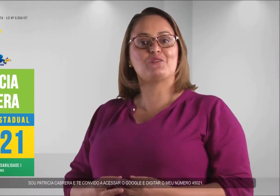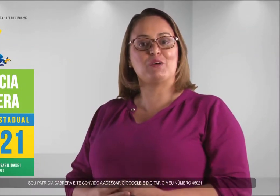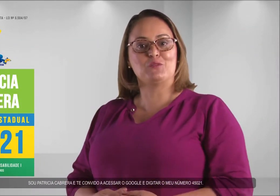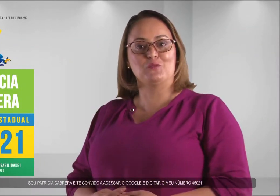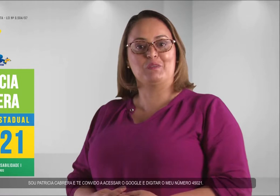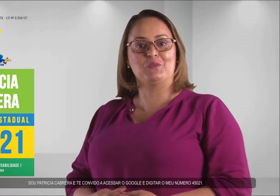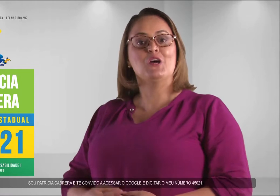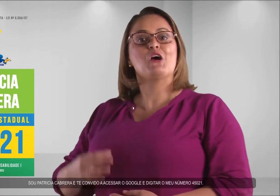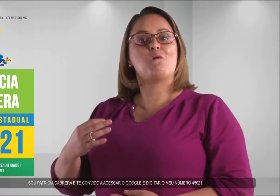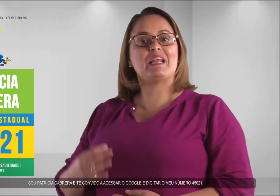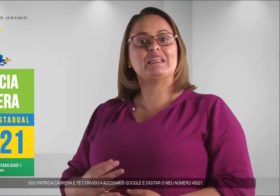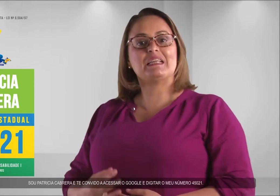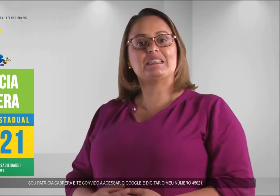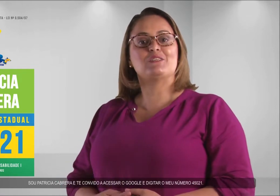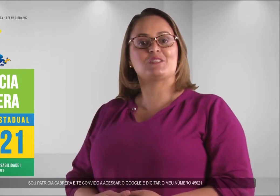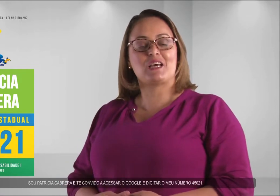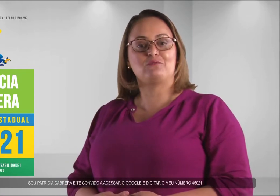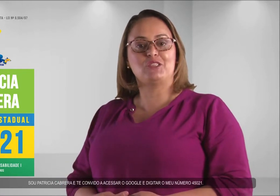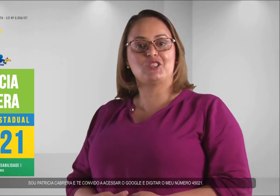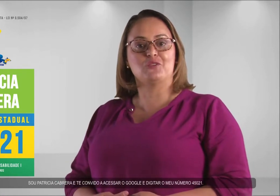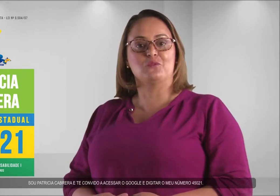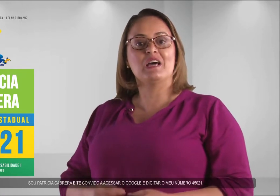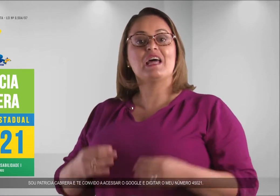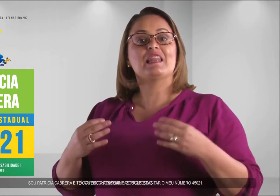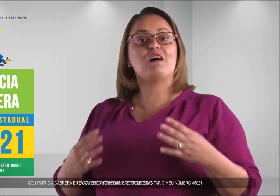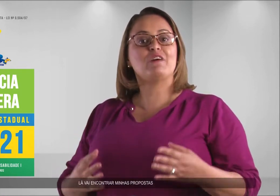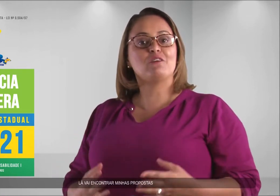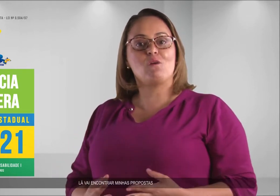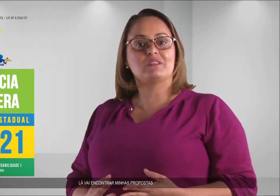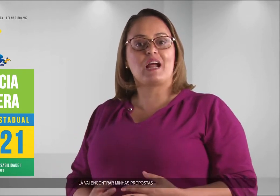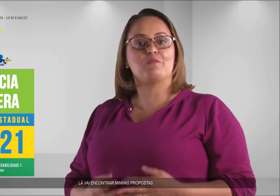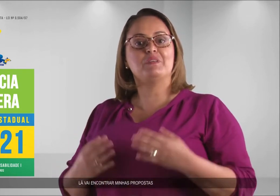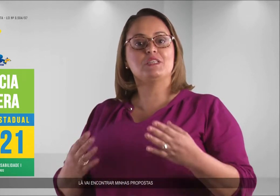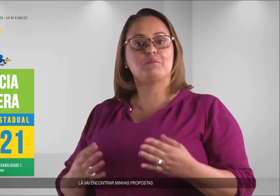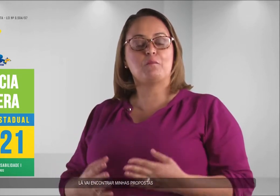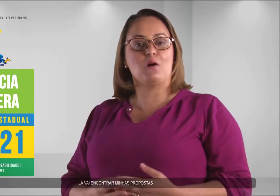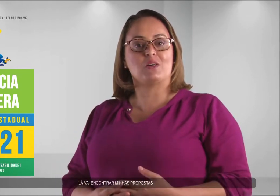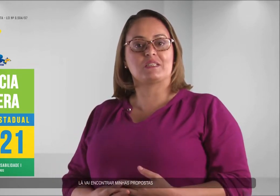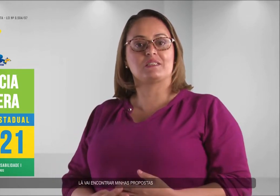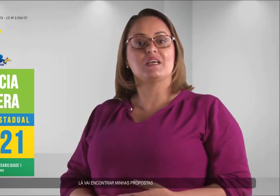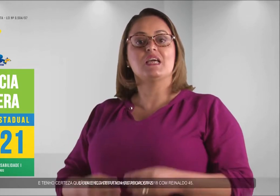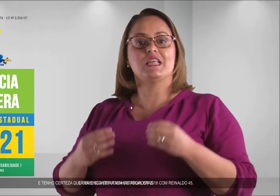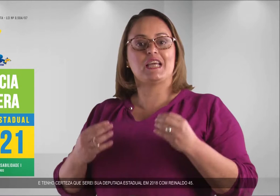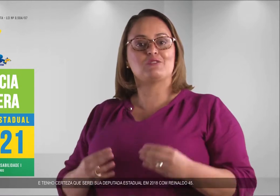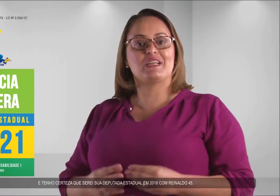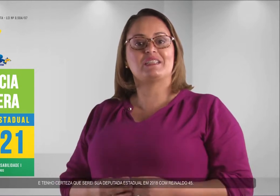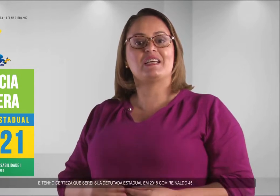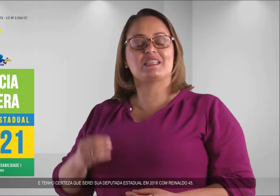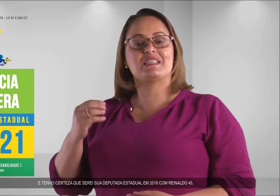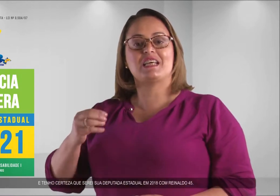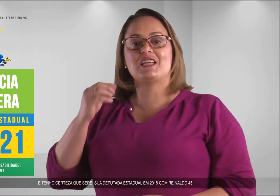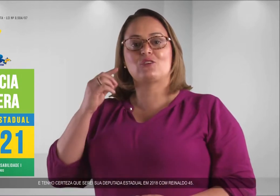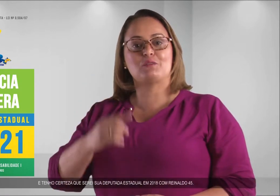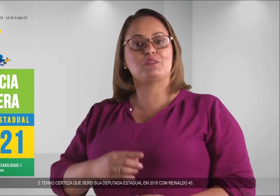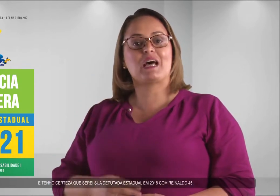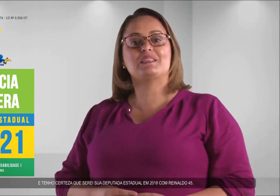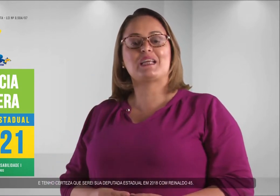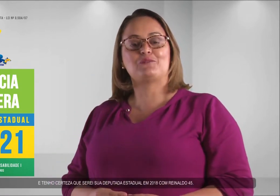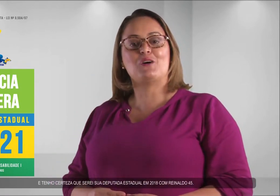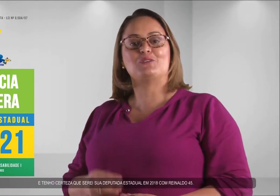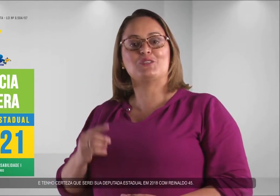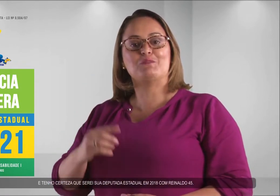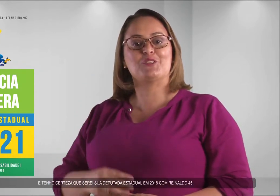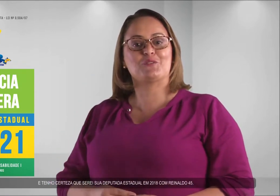e digitar o meu número. 45, 021. Lá vai encontrar minhas propostas. E tenho certeza que serei sua